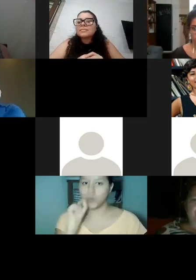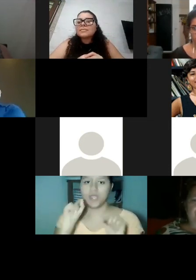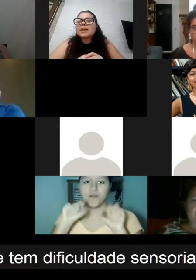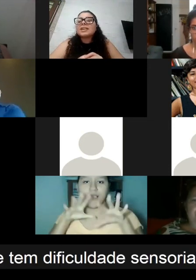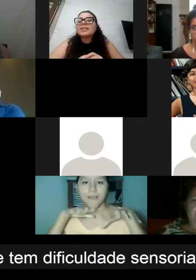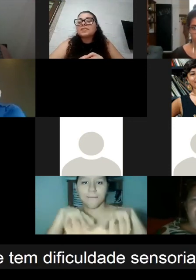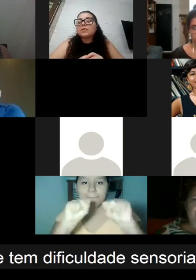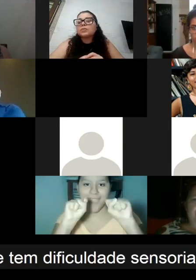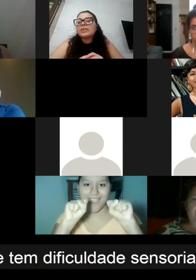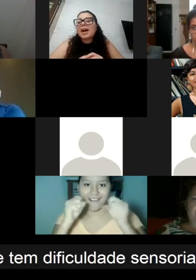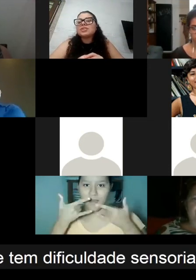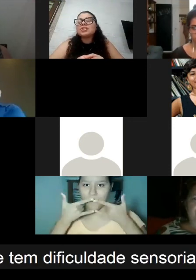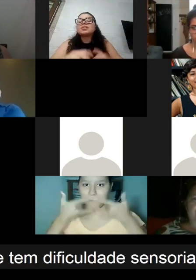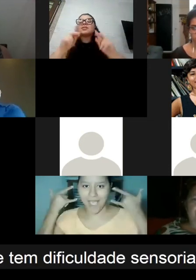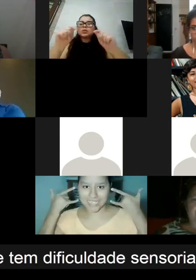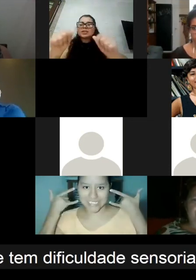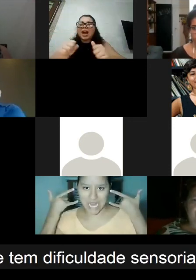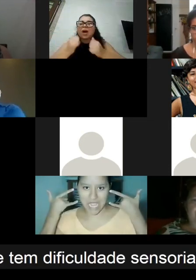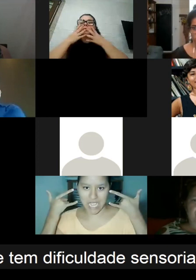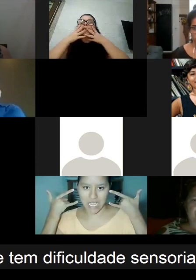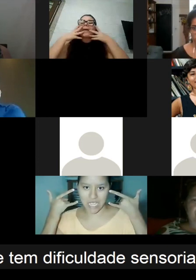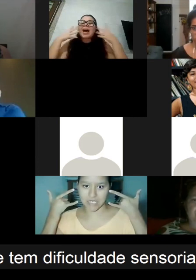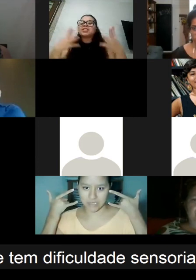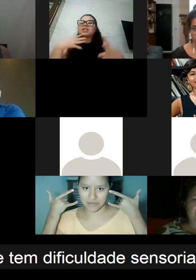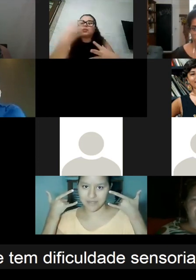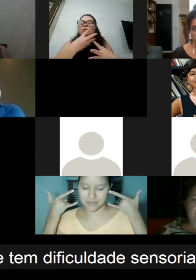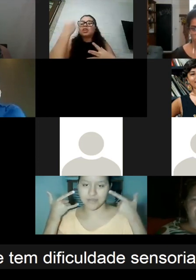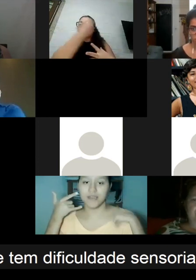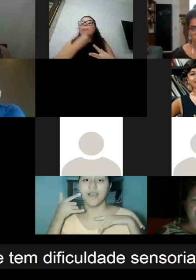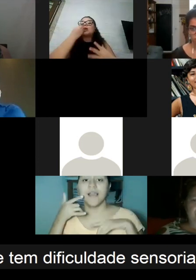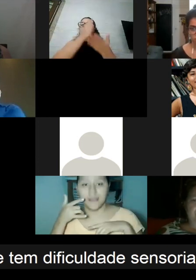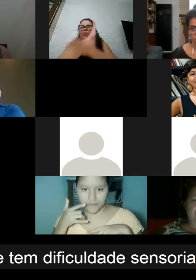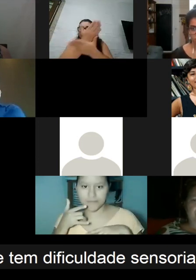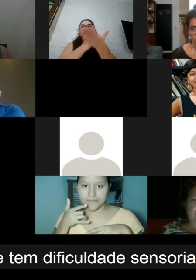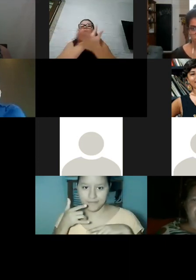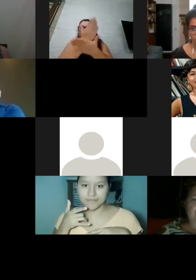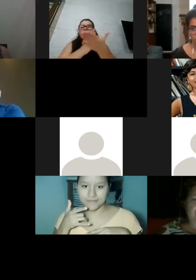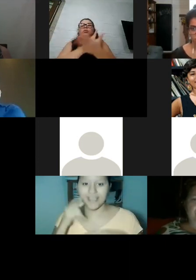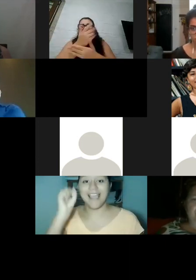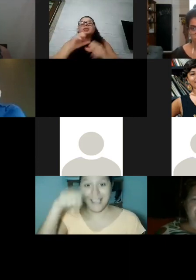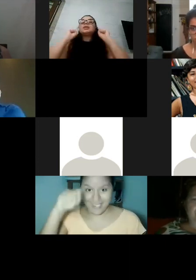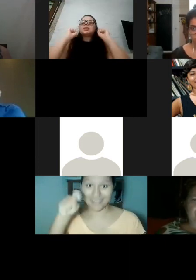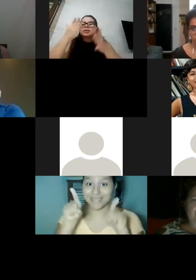ele tem dificuldade sensorial da máscara tudo incomoda muito